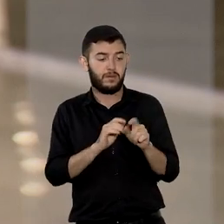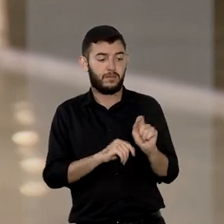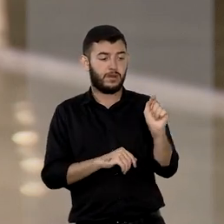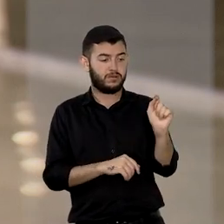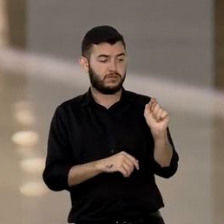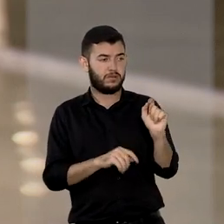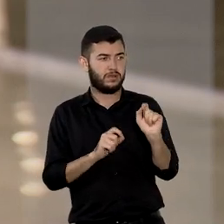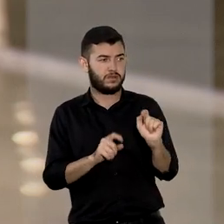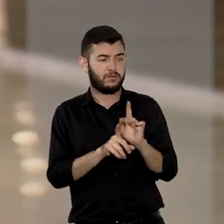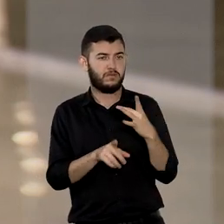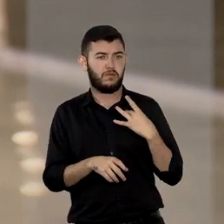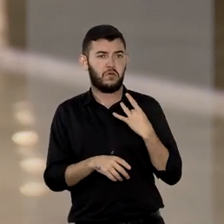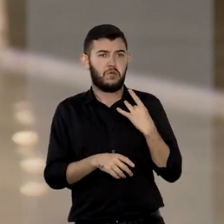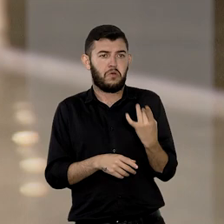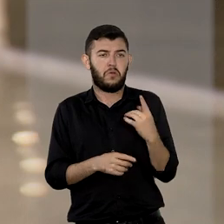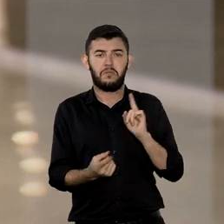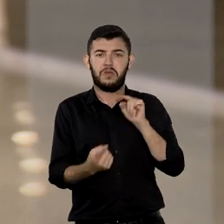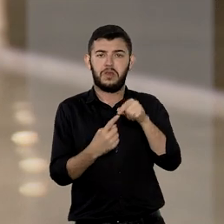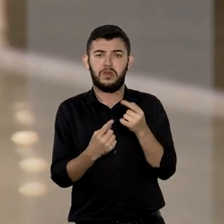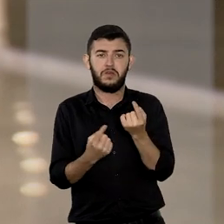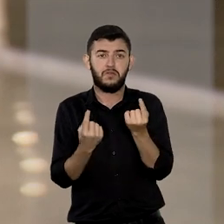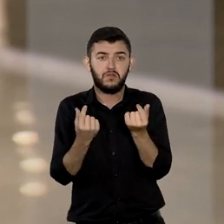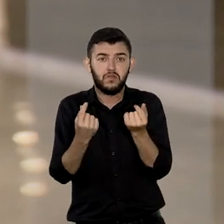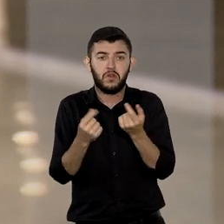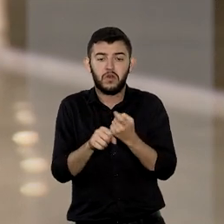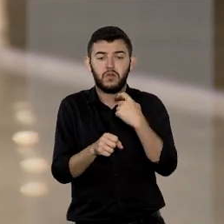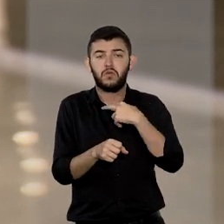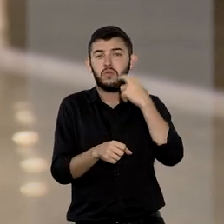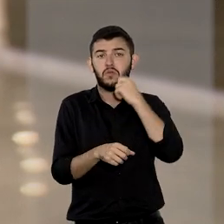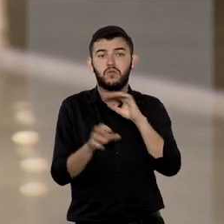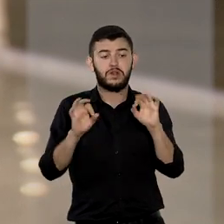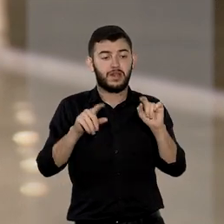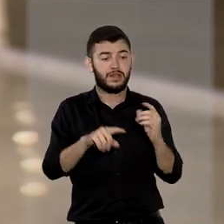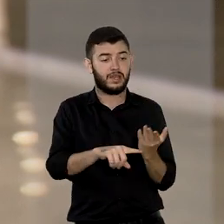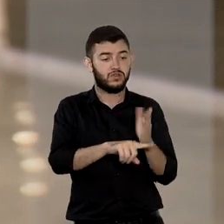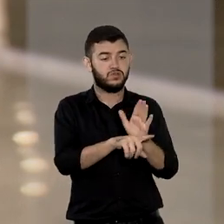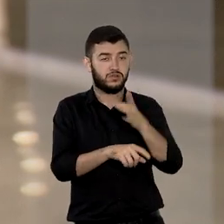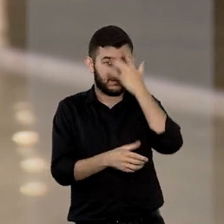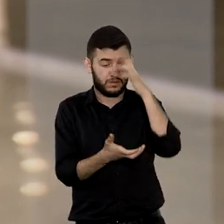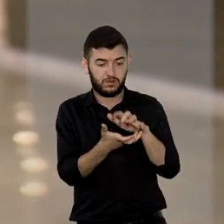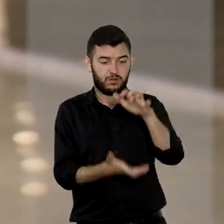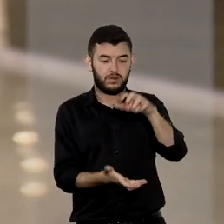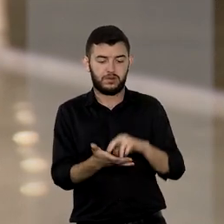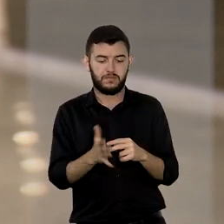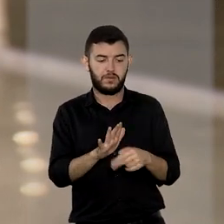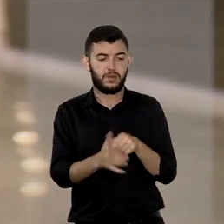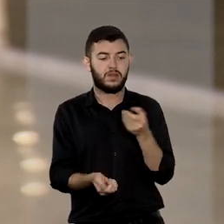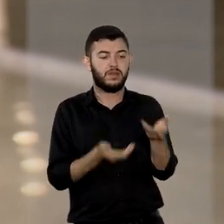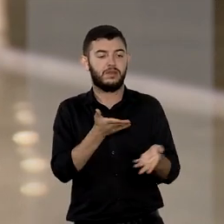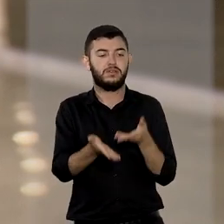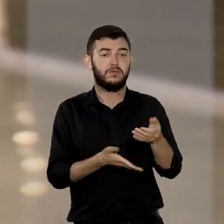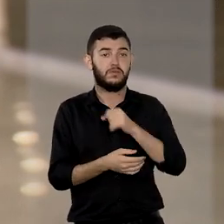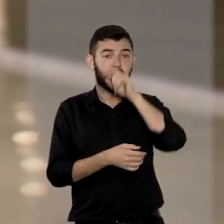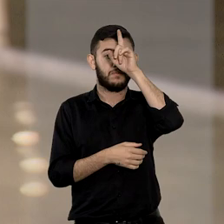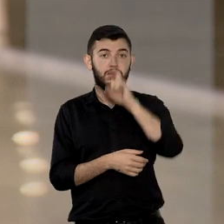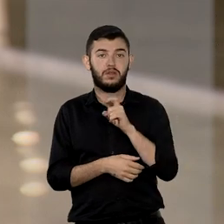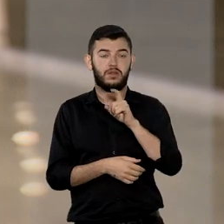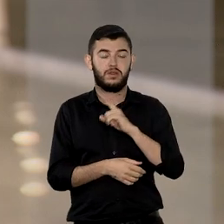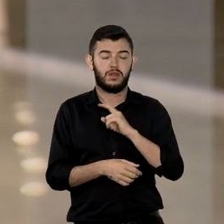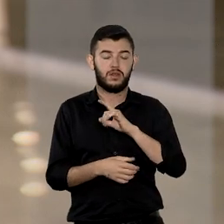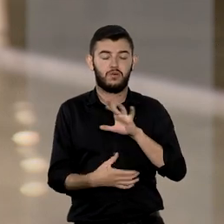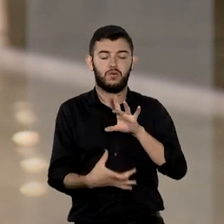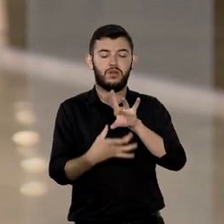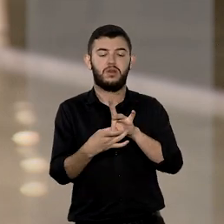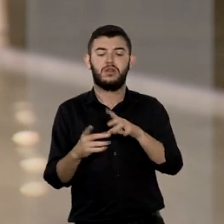de associação filantrópica ou sem fins lucrativos que presta serviço a idosos, no caso de atendimento médico-hospitalar pelo